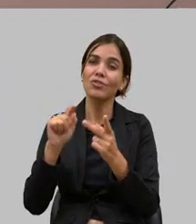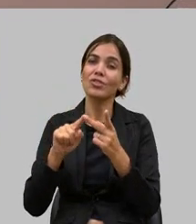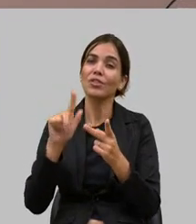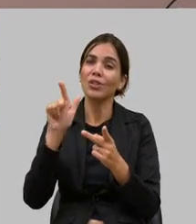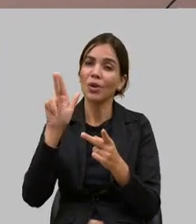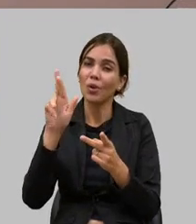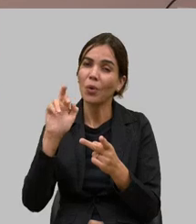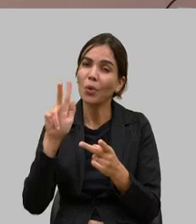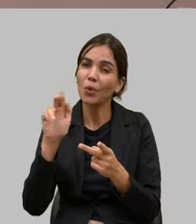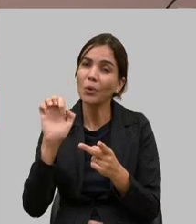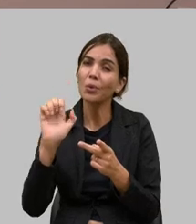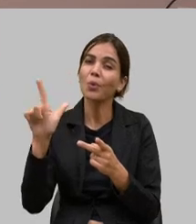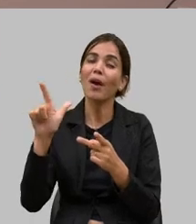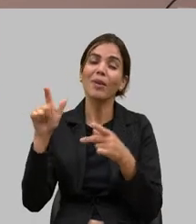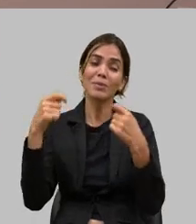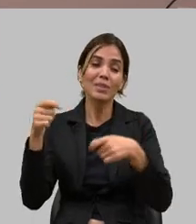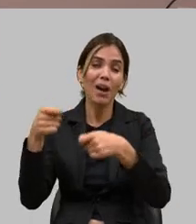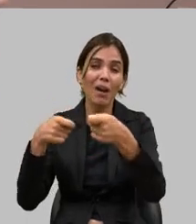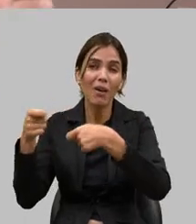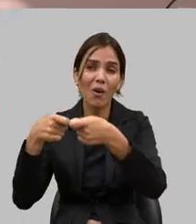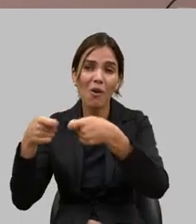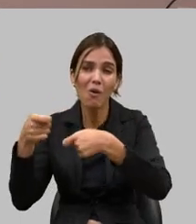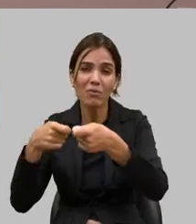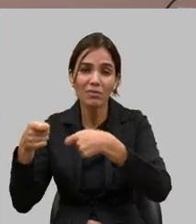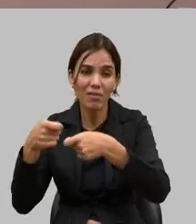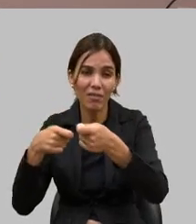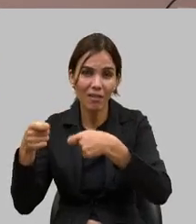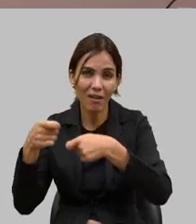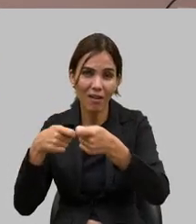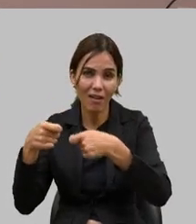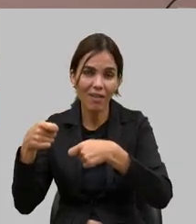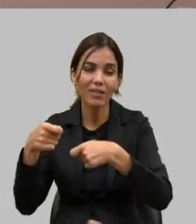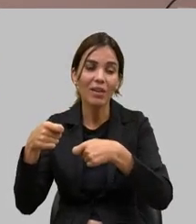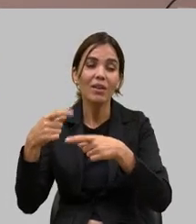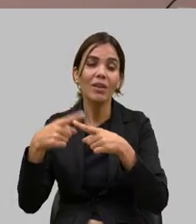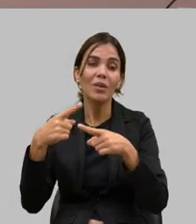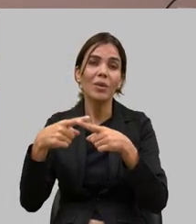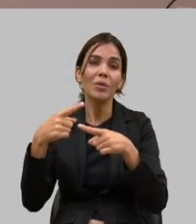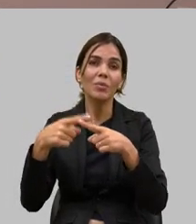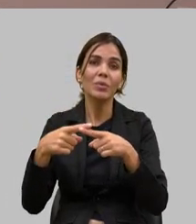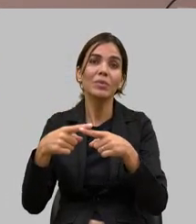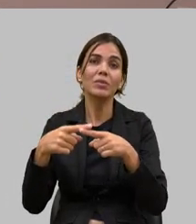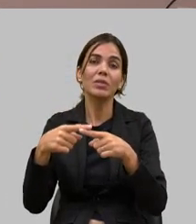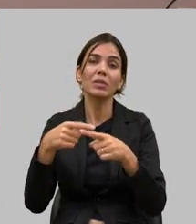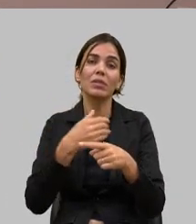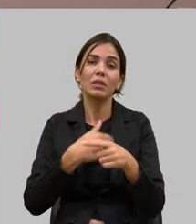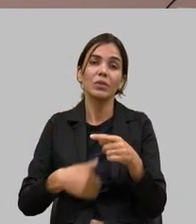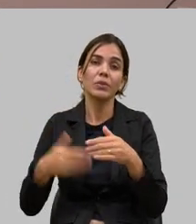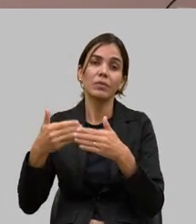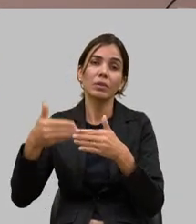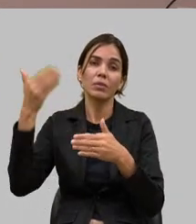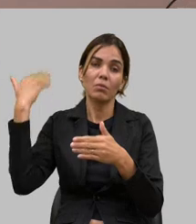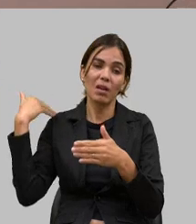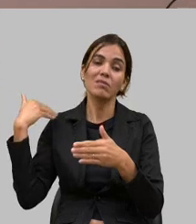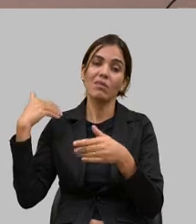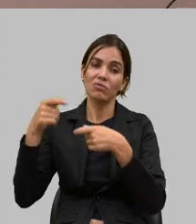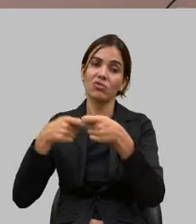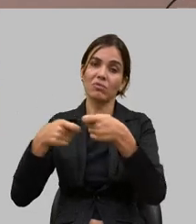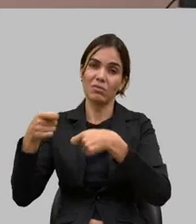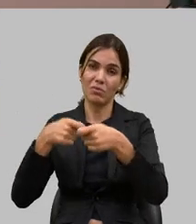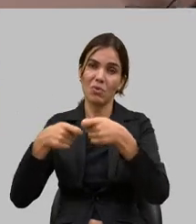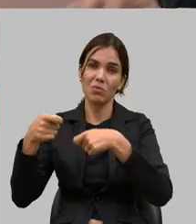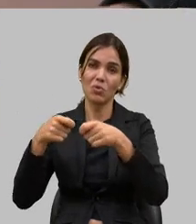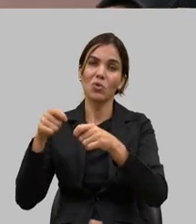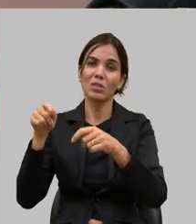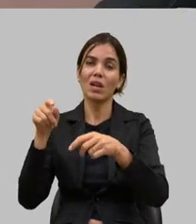um jeito de controlar isso como isso era controlado no governo passado através do Ministério da Agricultura nas inspeções de fronteira e